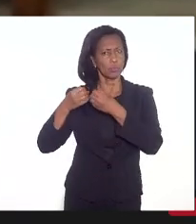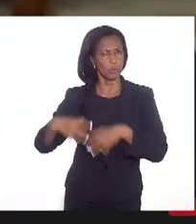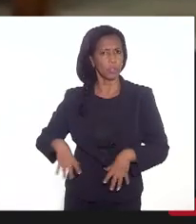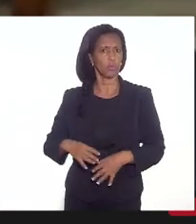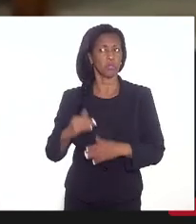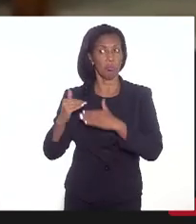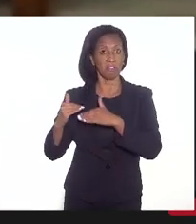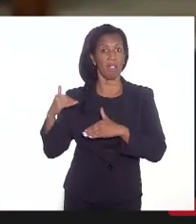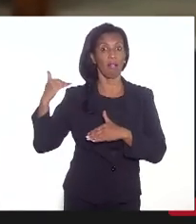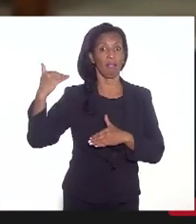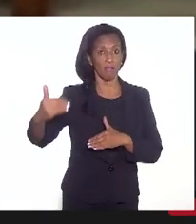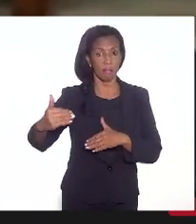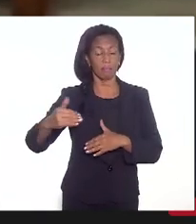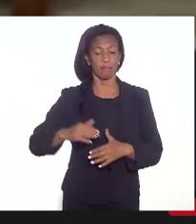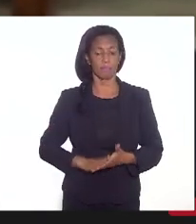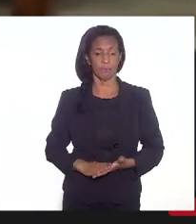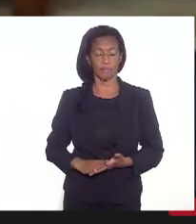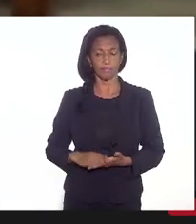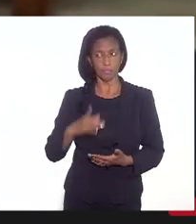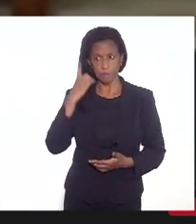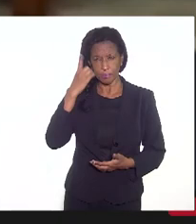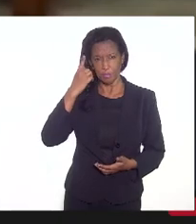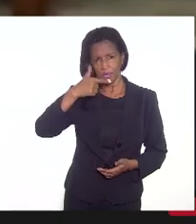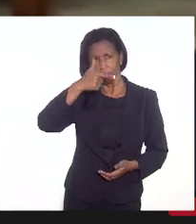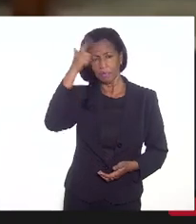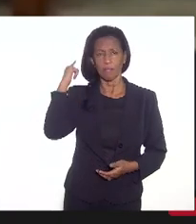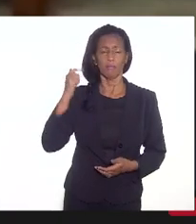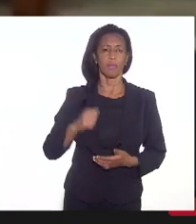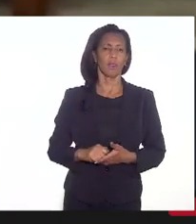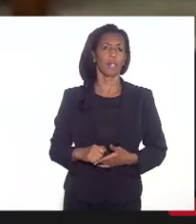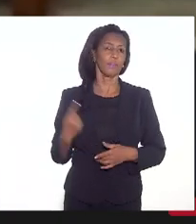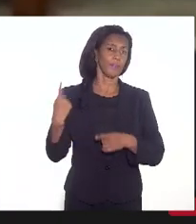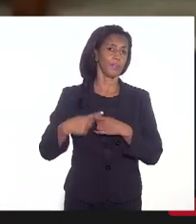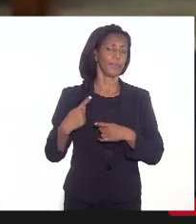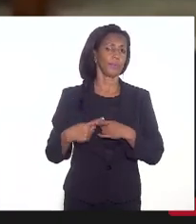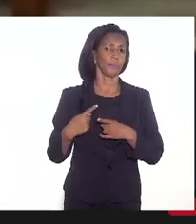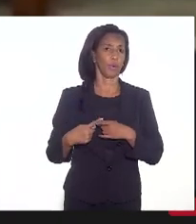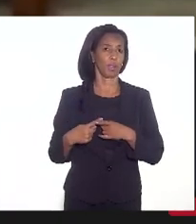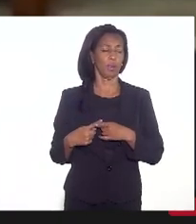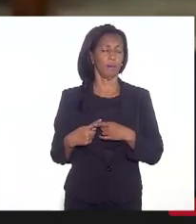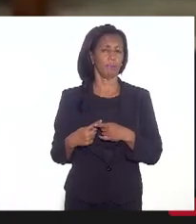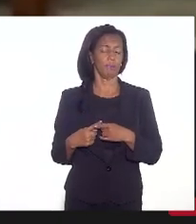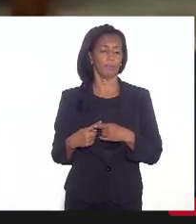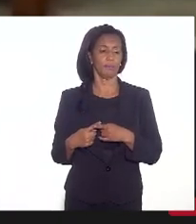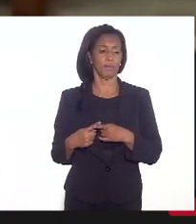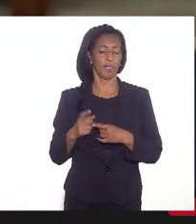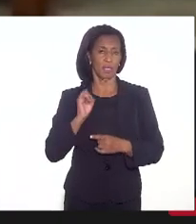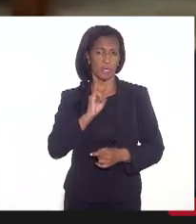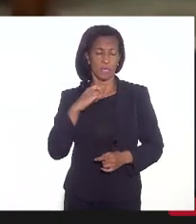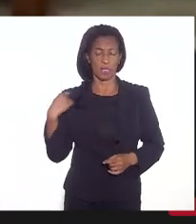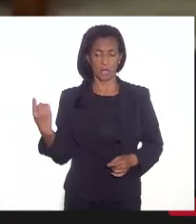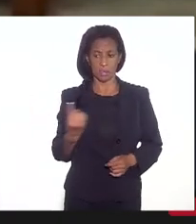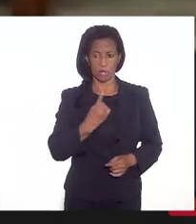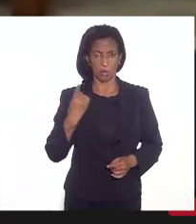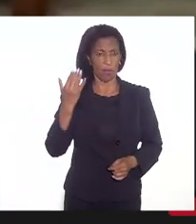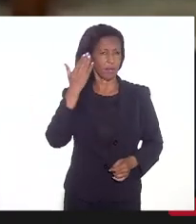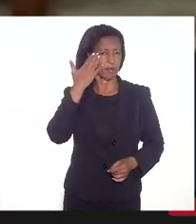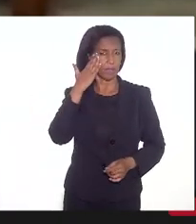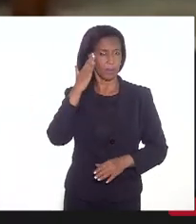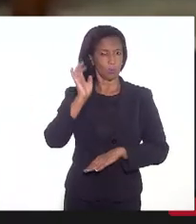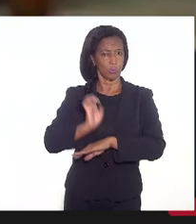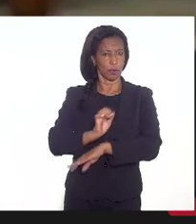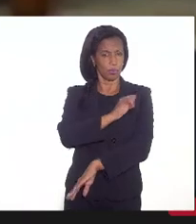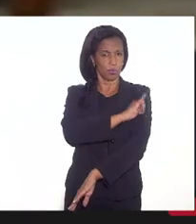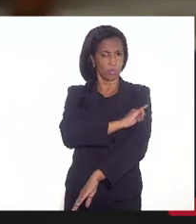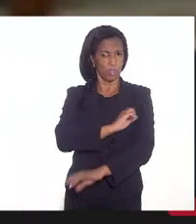iria além, deputado Luiz Paulo, é que, a rigor, se nós entendemos que o Estado do Rio de